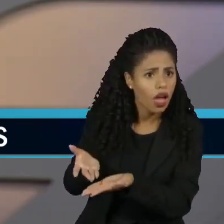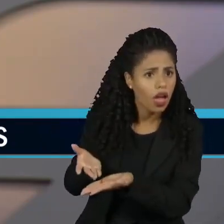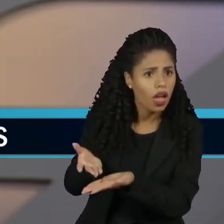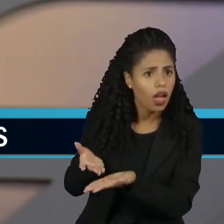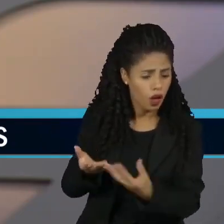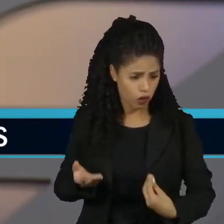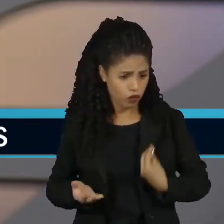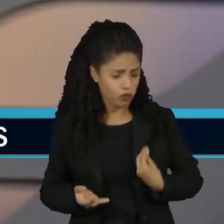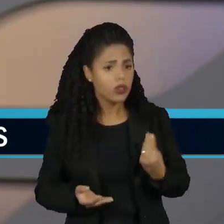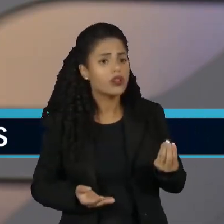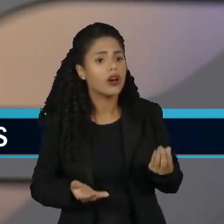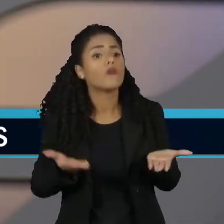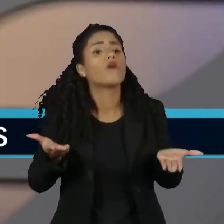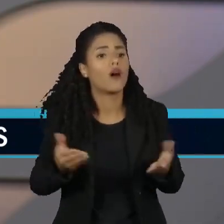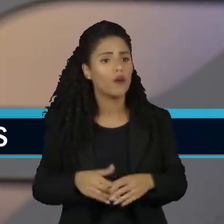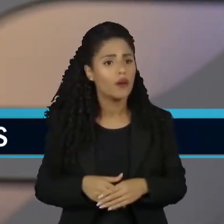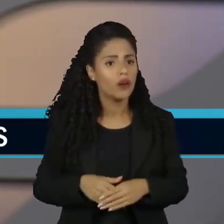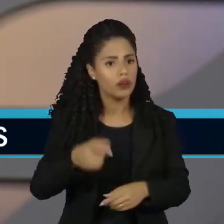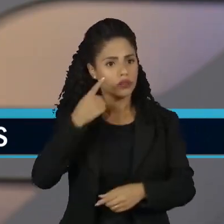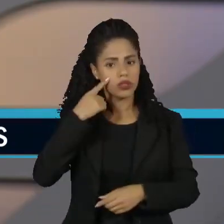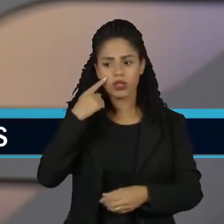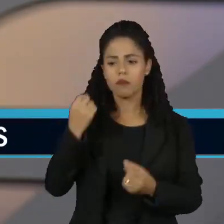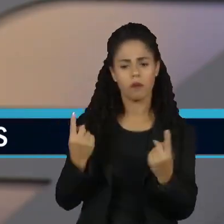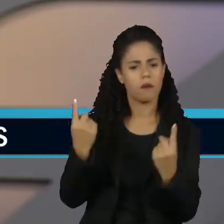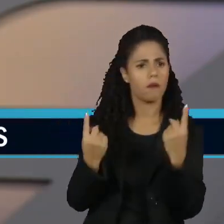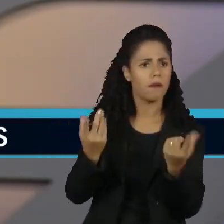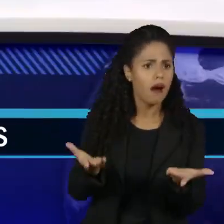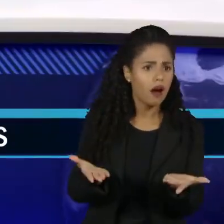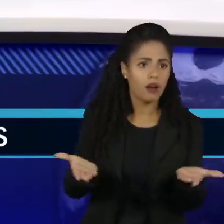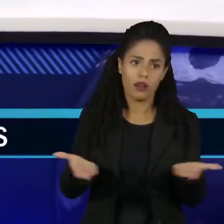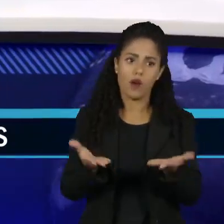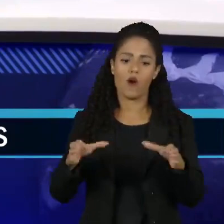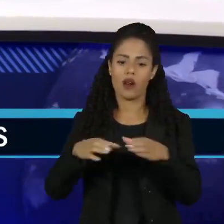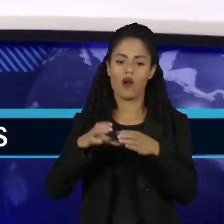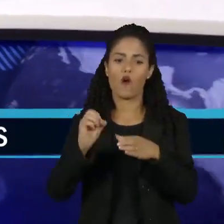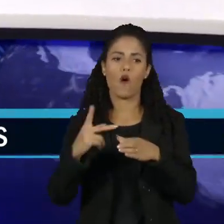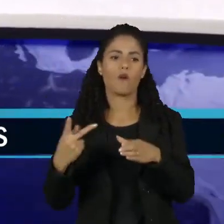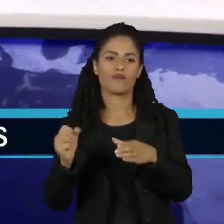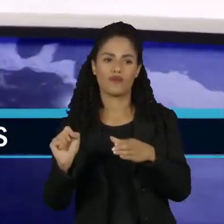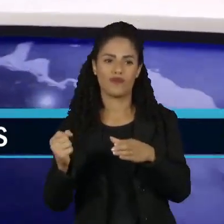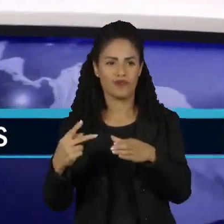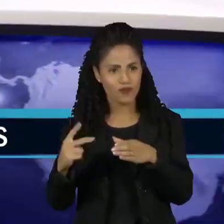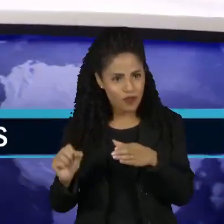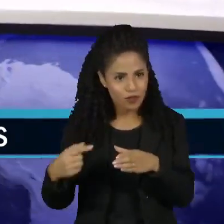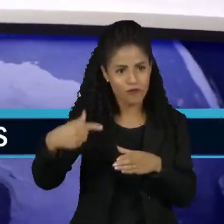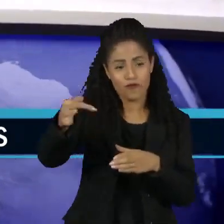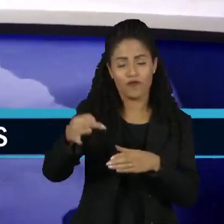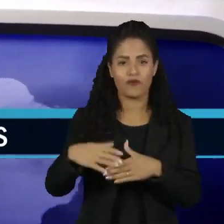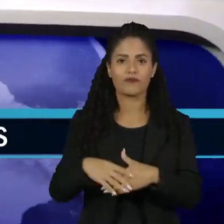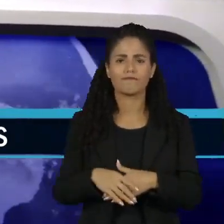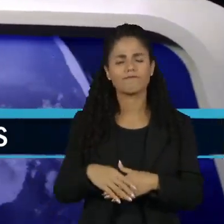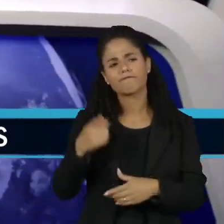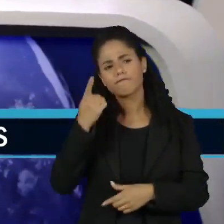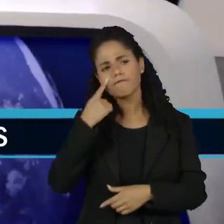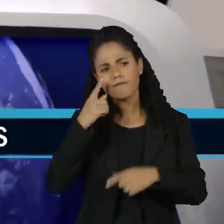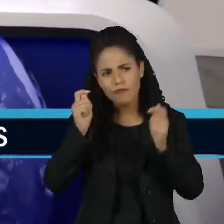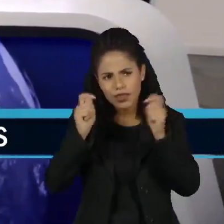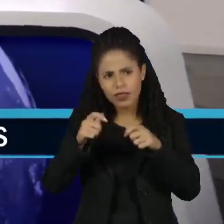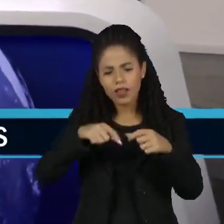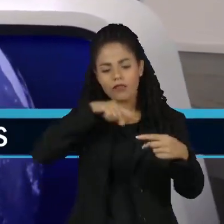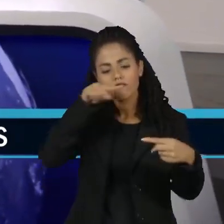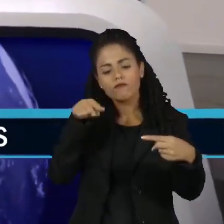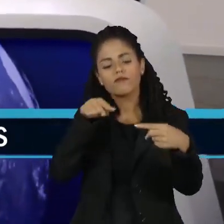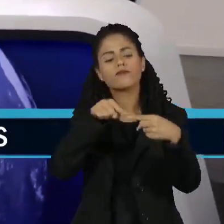uma cópia determinante para o futuro que já é presente. E falso, o Brasil tem como transformar as metas